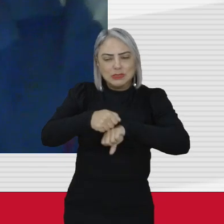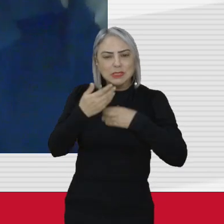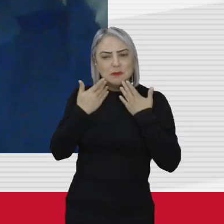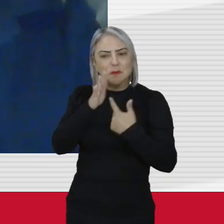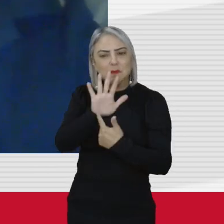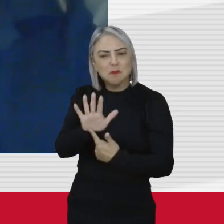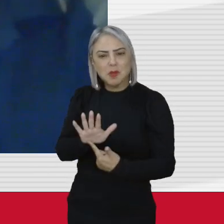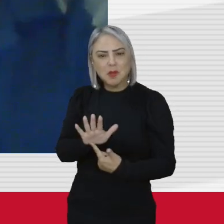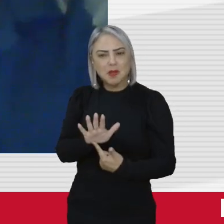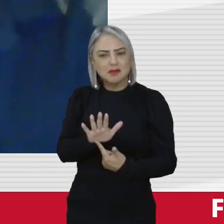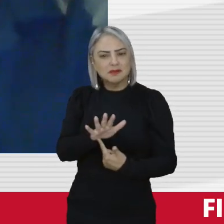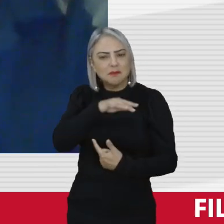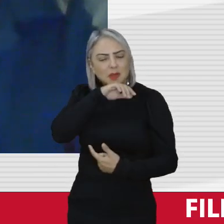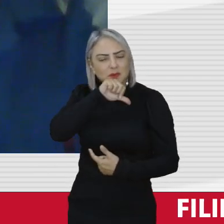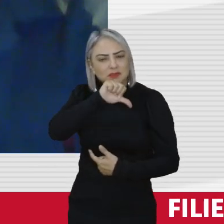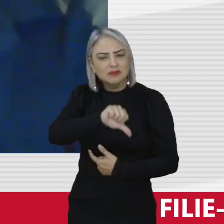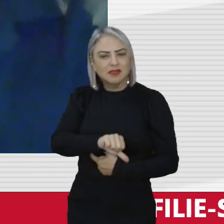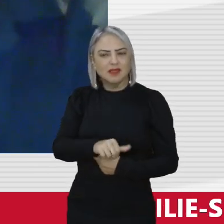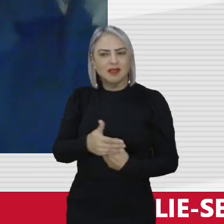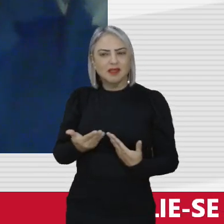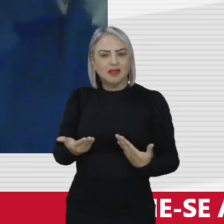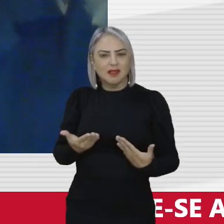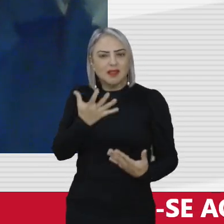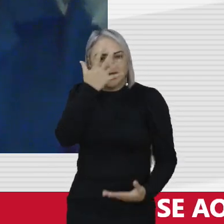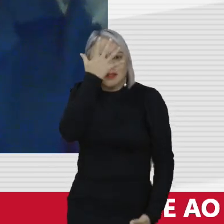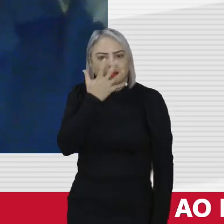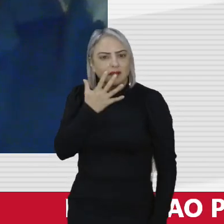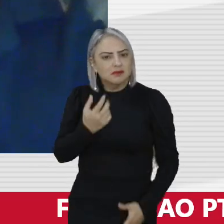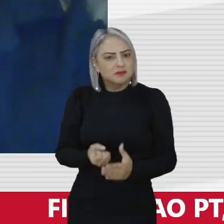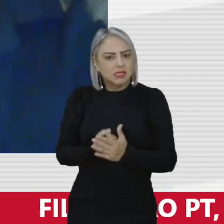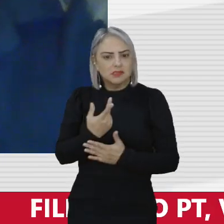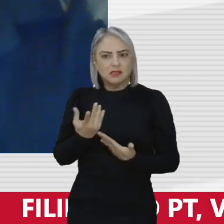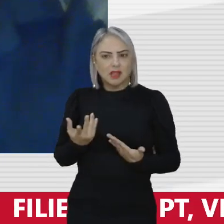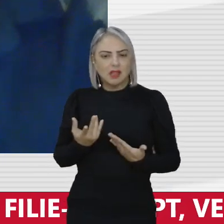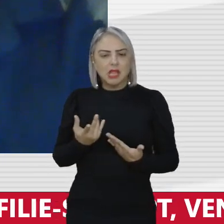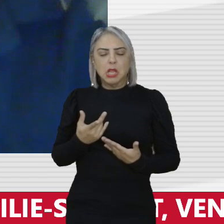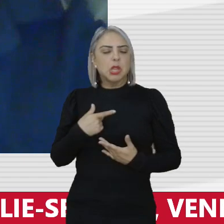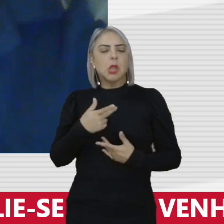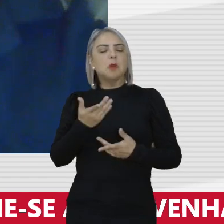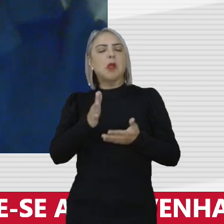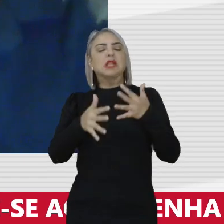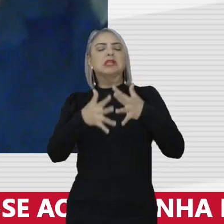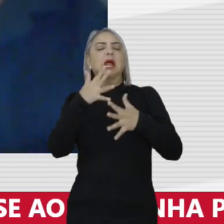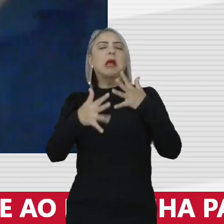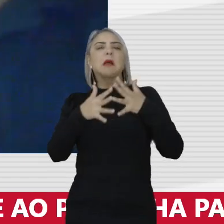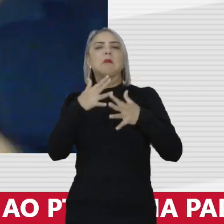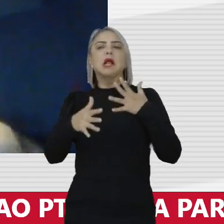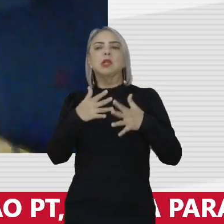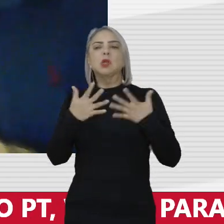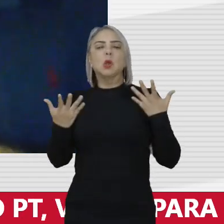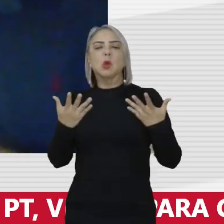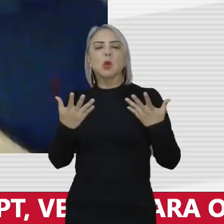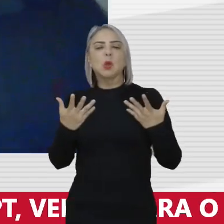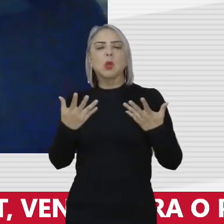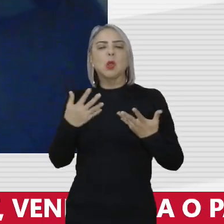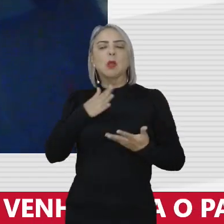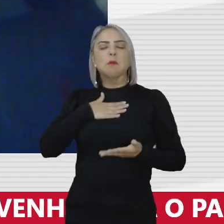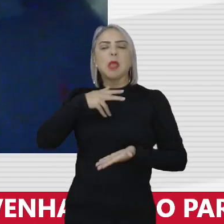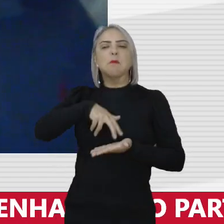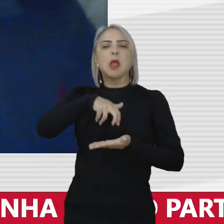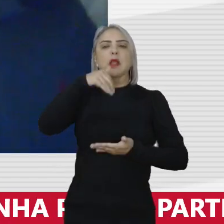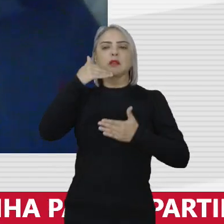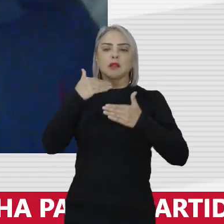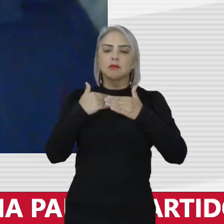fatos gravíssimos, não estragou a... Temos assim... Teve uma